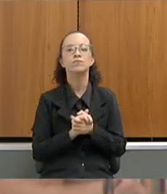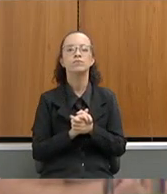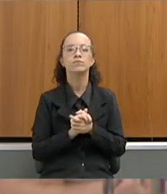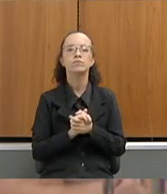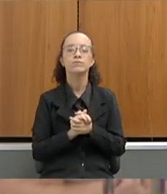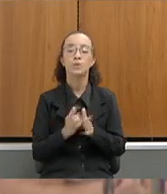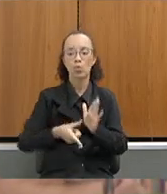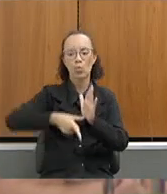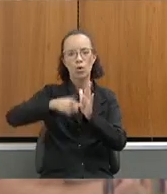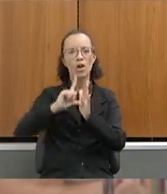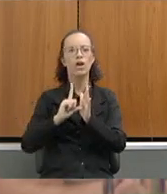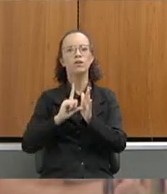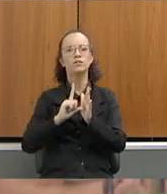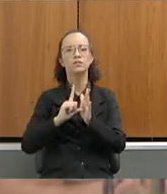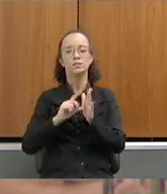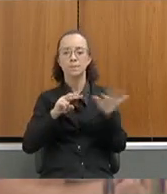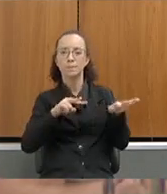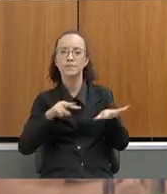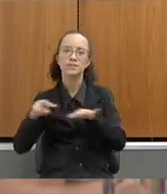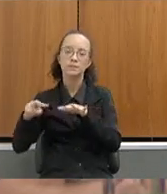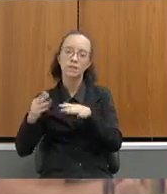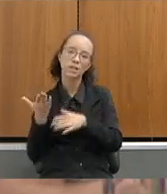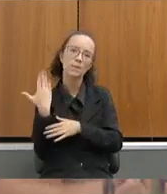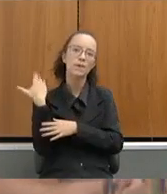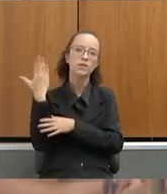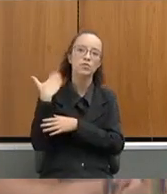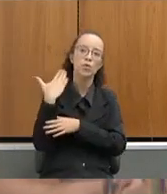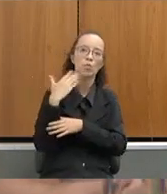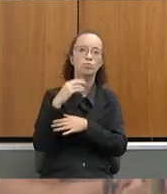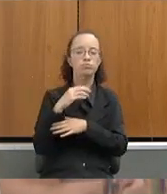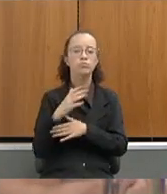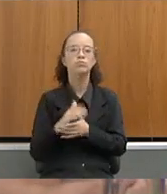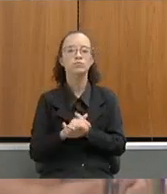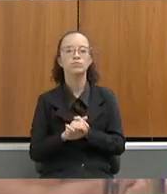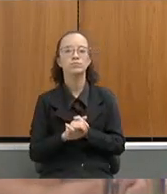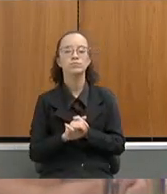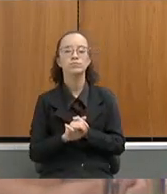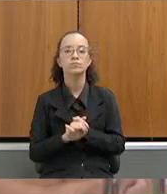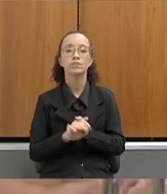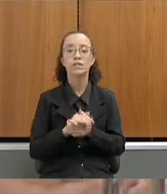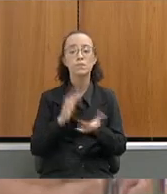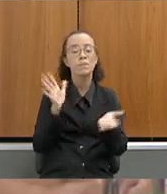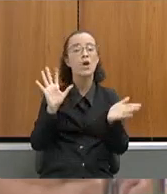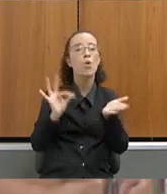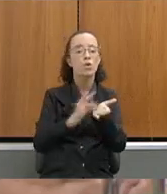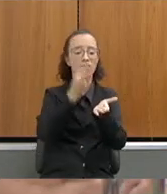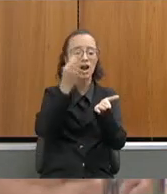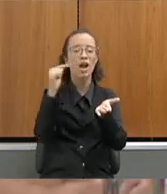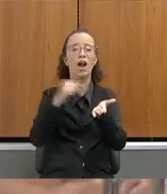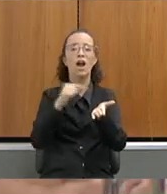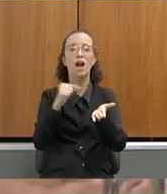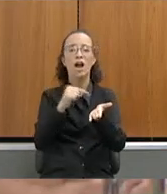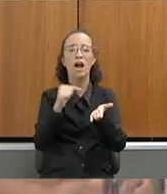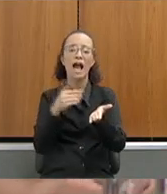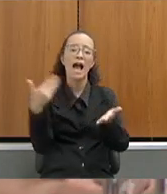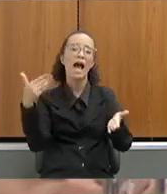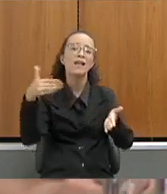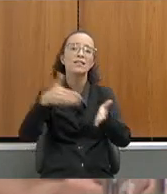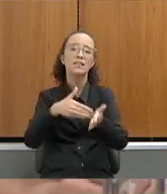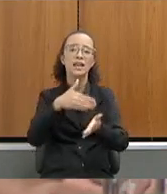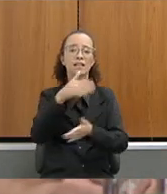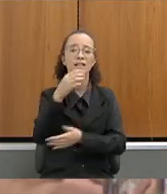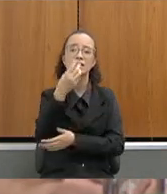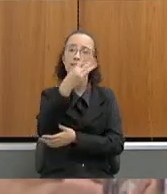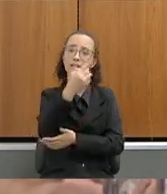com antecipação para essa semana que passou, para o início dessa semana, sendo que os contratos foram firmados até 31 de